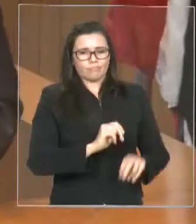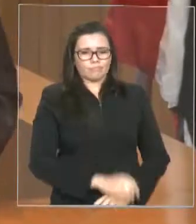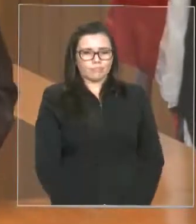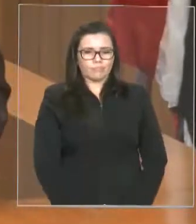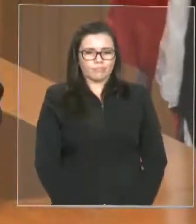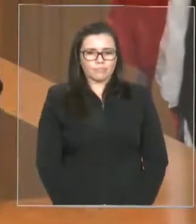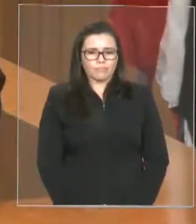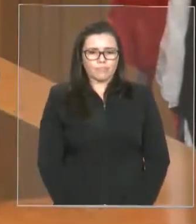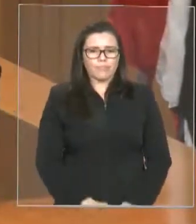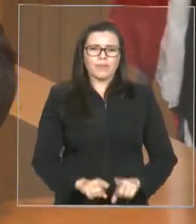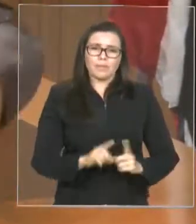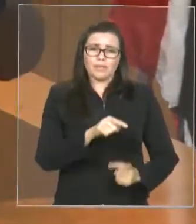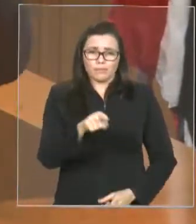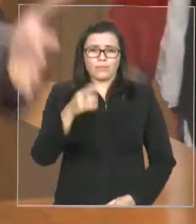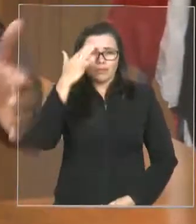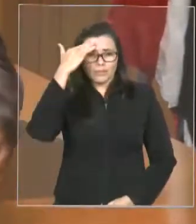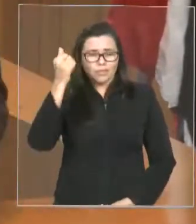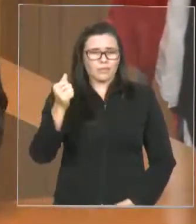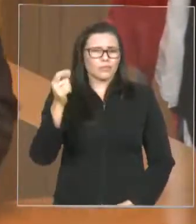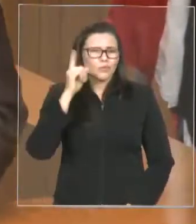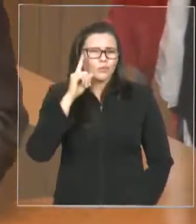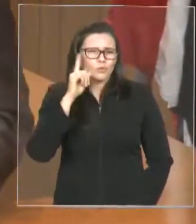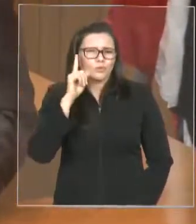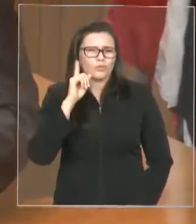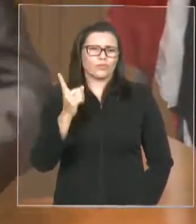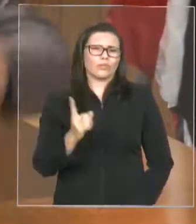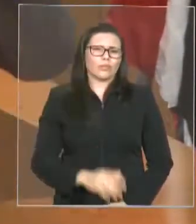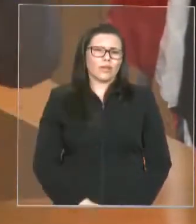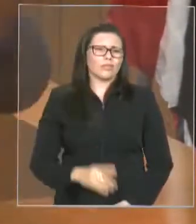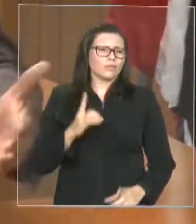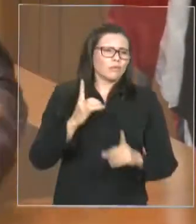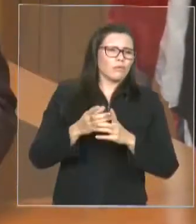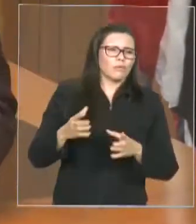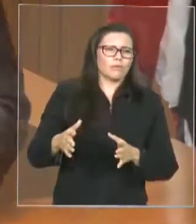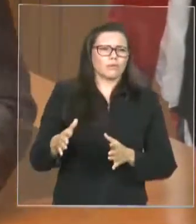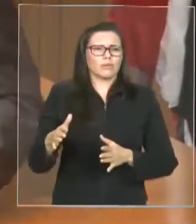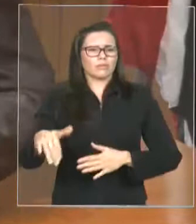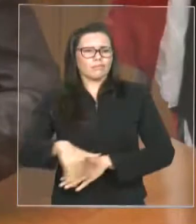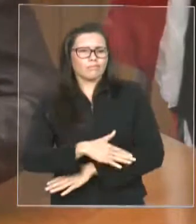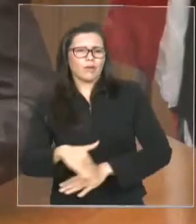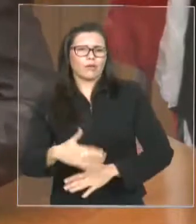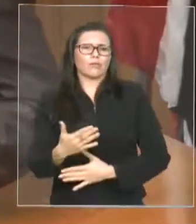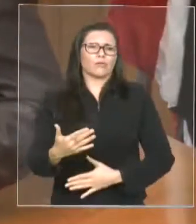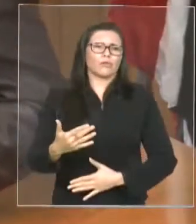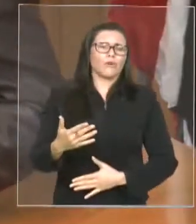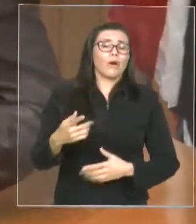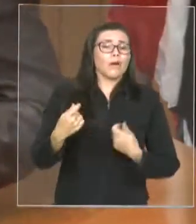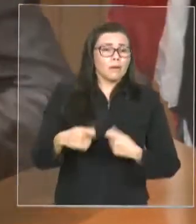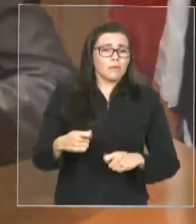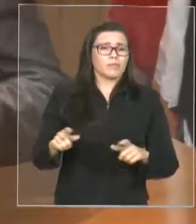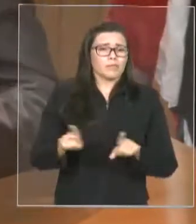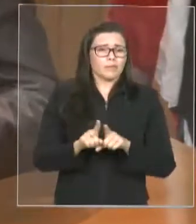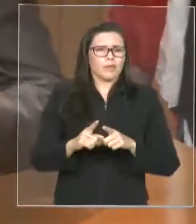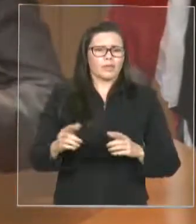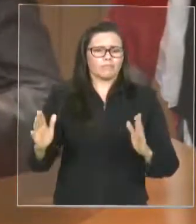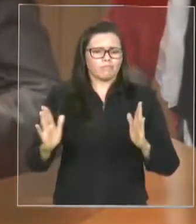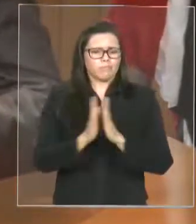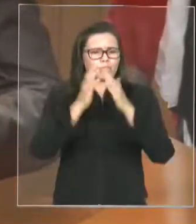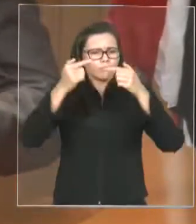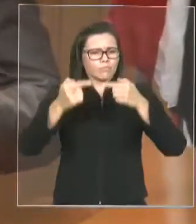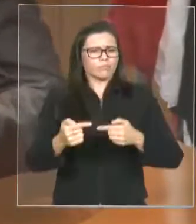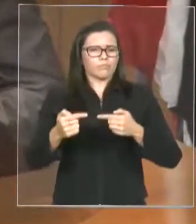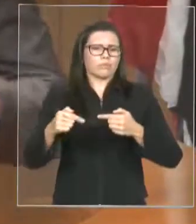eles têm que se confrontar com bandidos, com chefes de quadrilha, com chefes de tráfico. uma organização